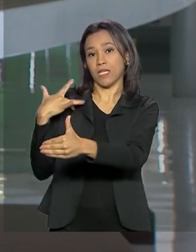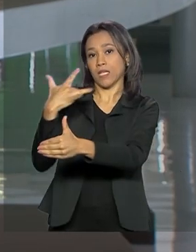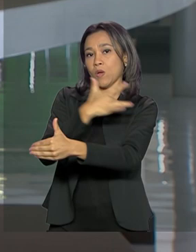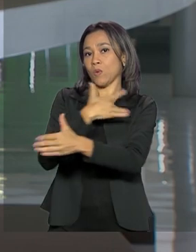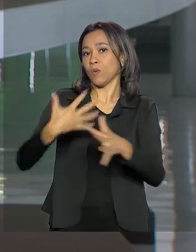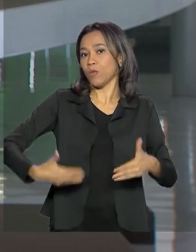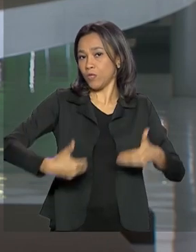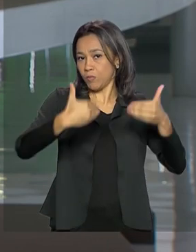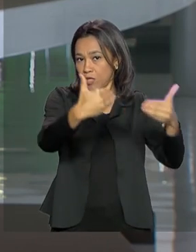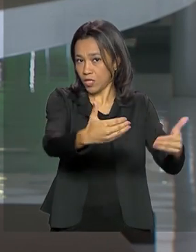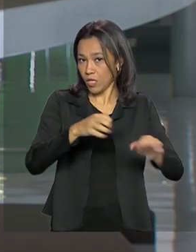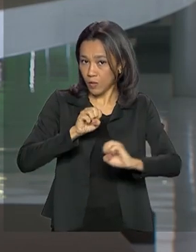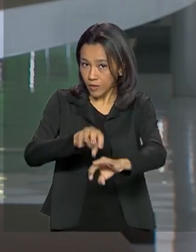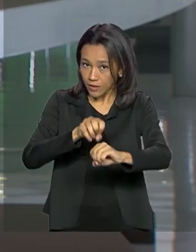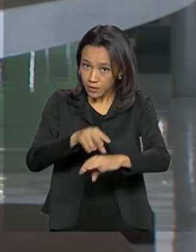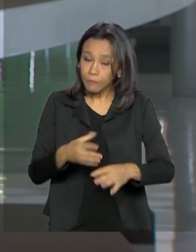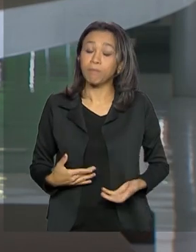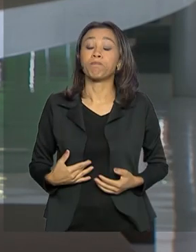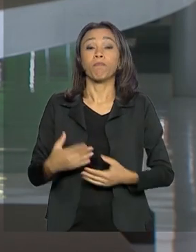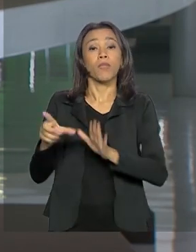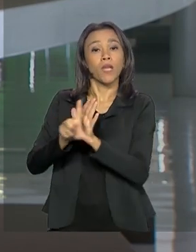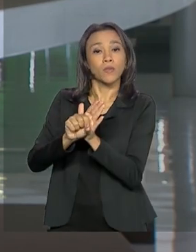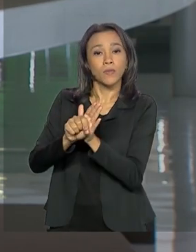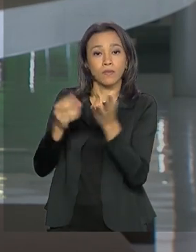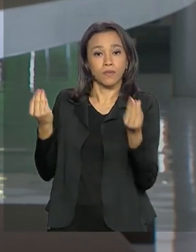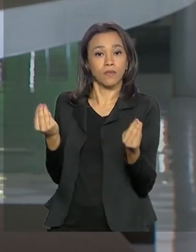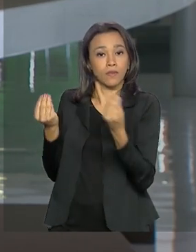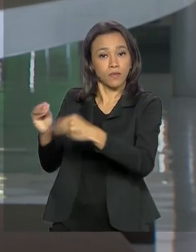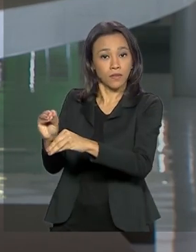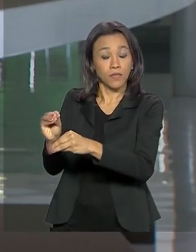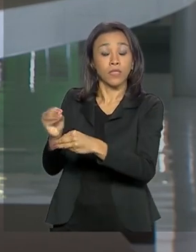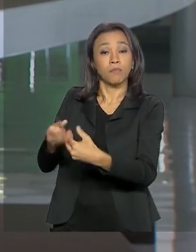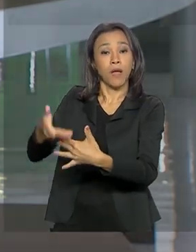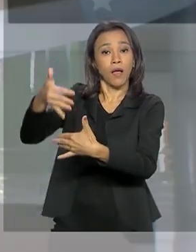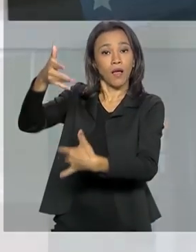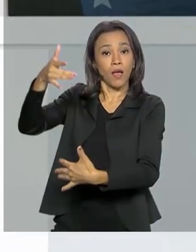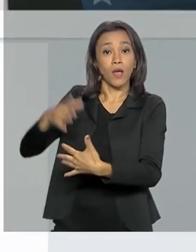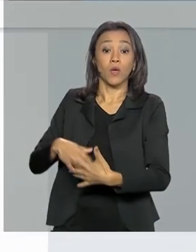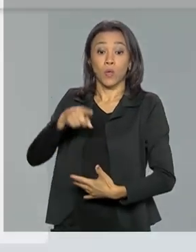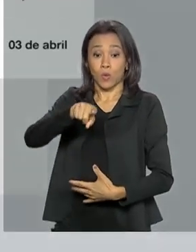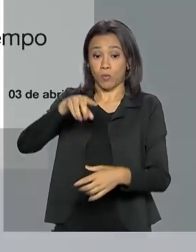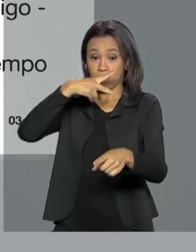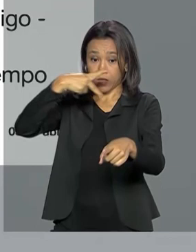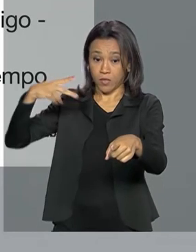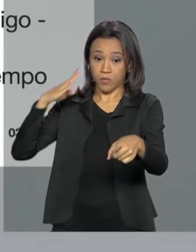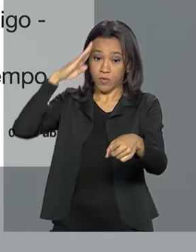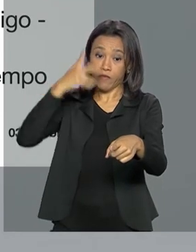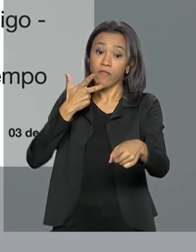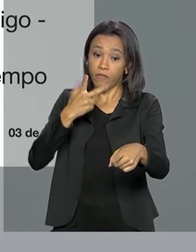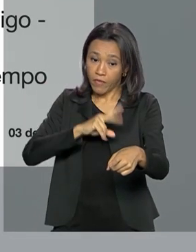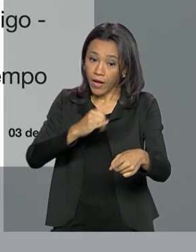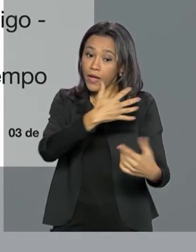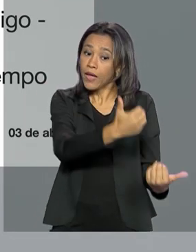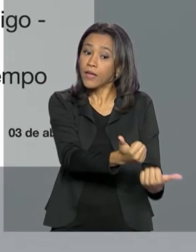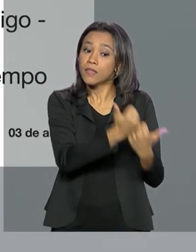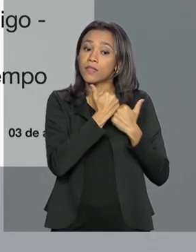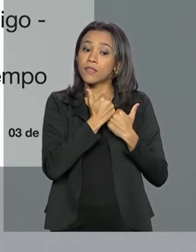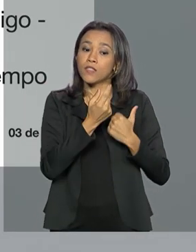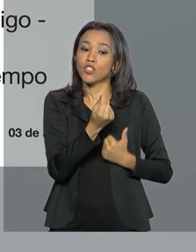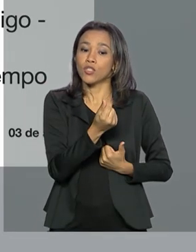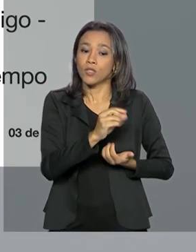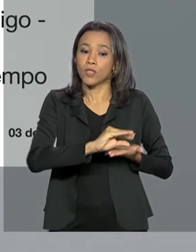Educação. Pelo Twitter, o presidente Jair Bolsonaro explicou que os estudantes que participarem dessa ação vão receber uma bonificação de R$